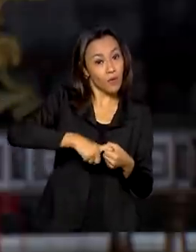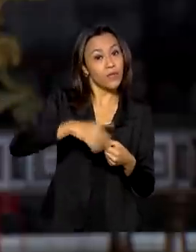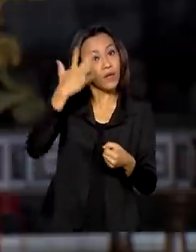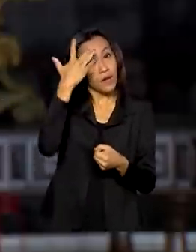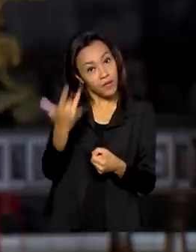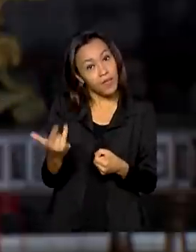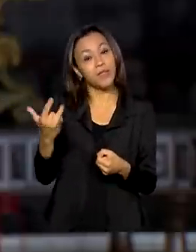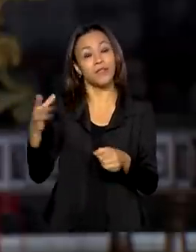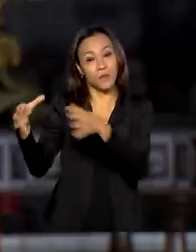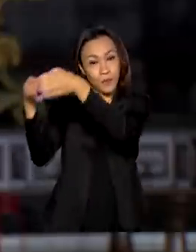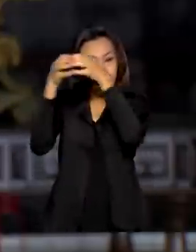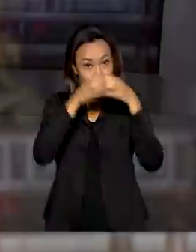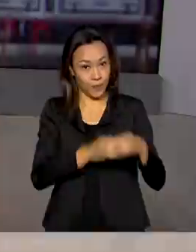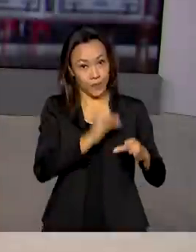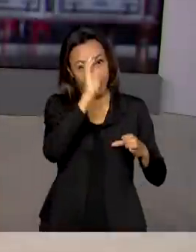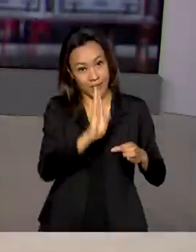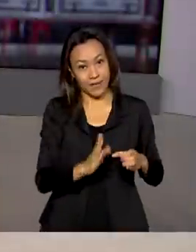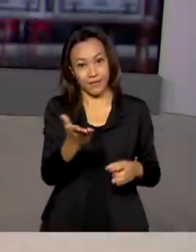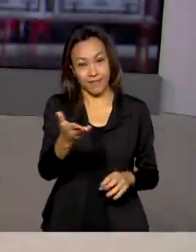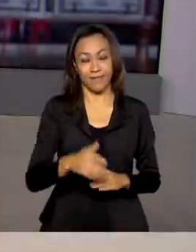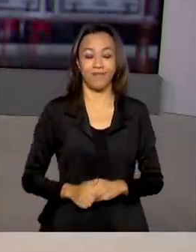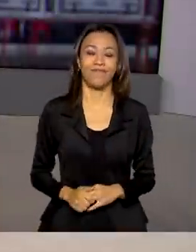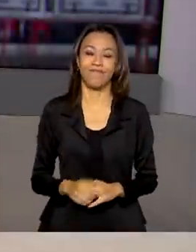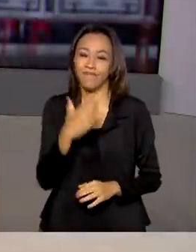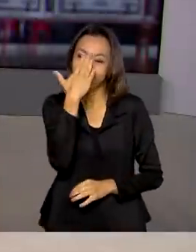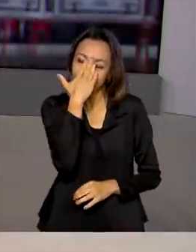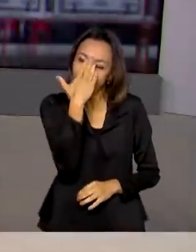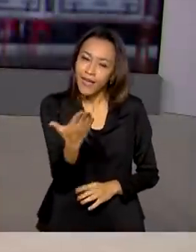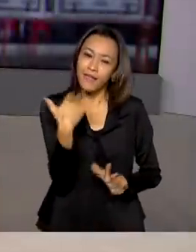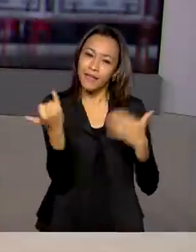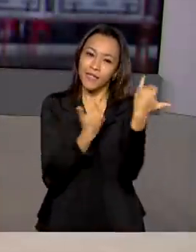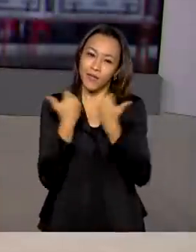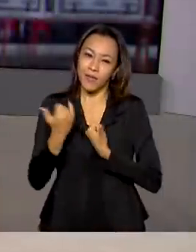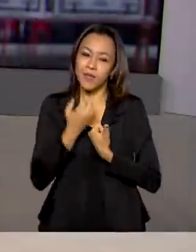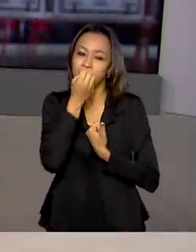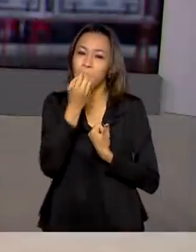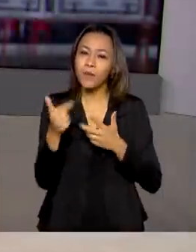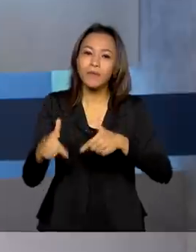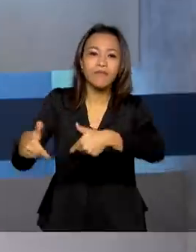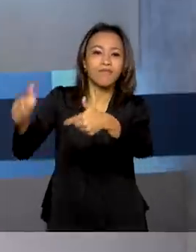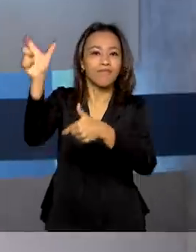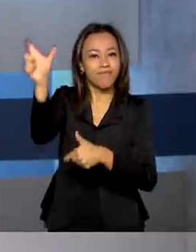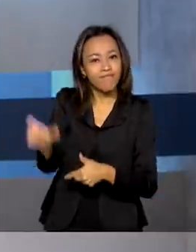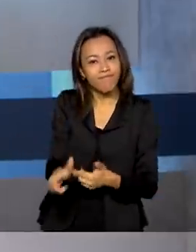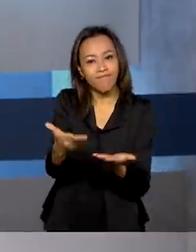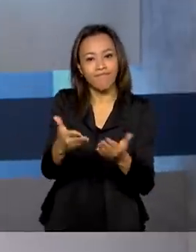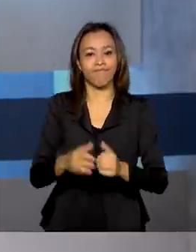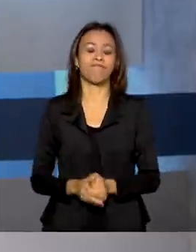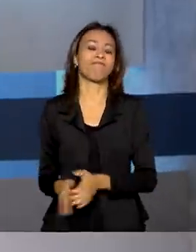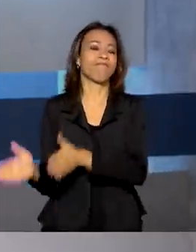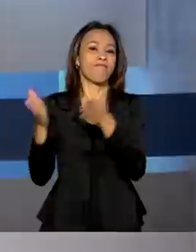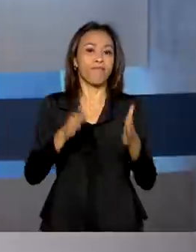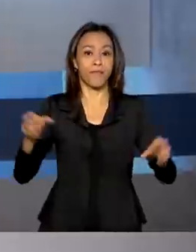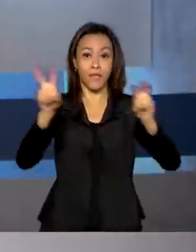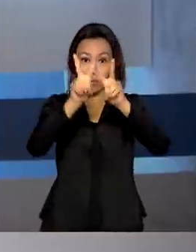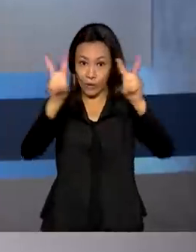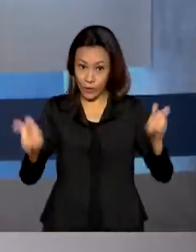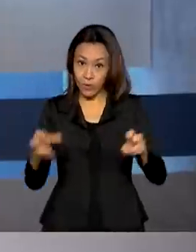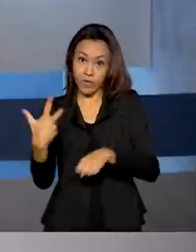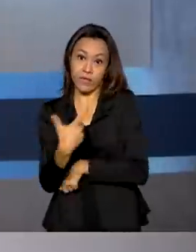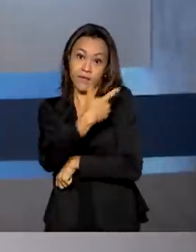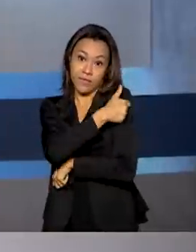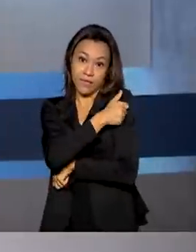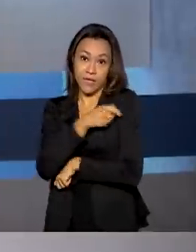amanhã. Daniela, com você. Obrigada, Glauco, pelas informações. Bom trabalho para você. E ainda sobre os imunizantes, a